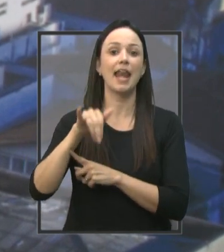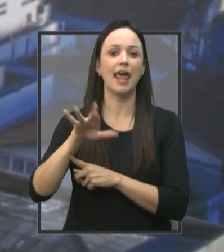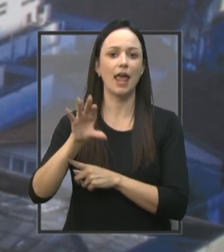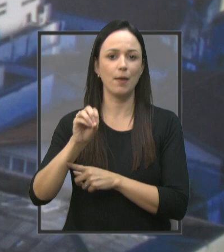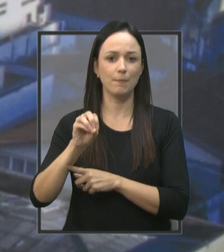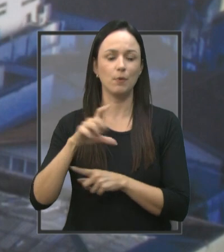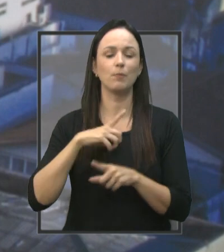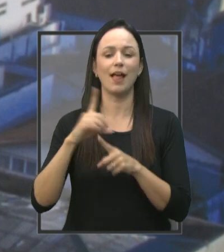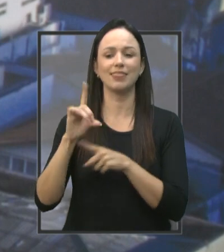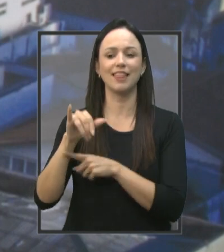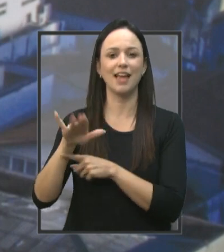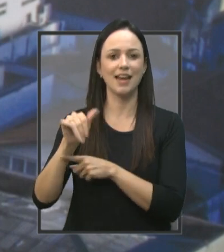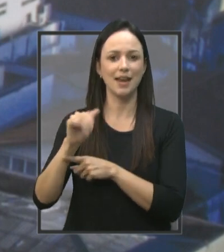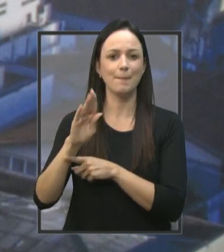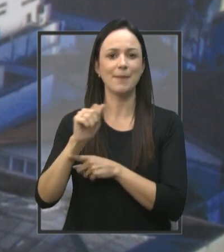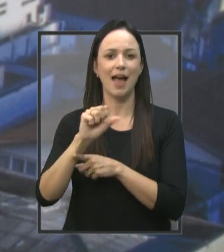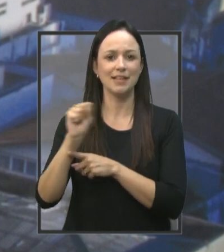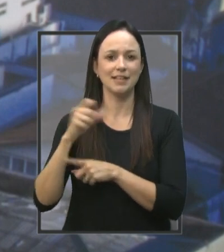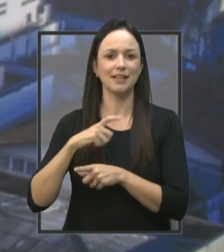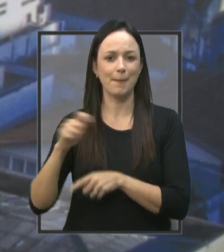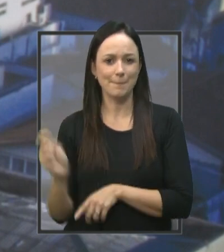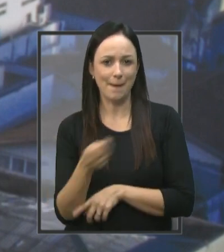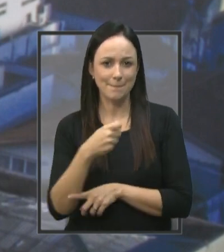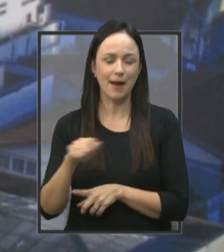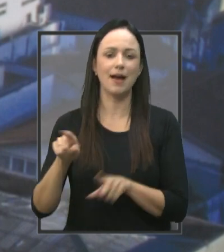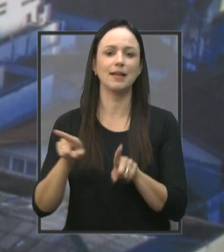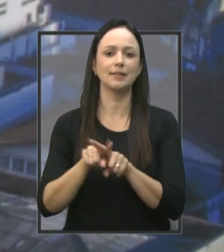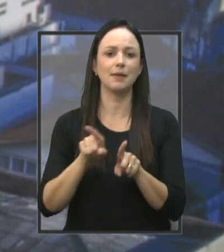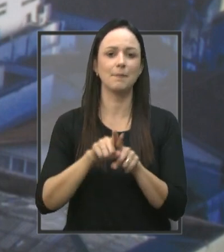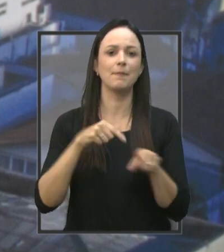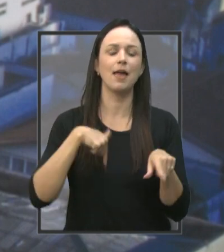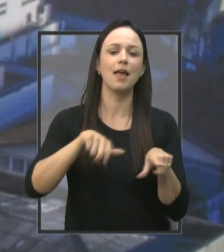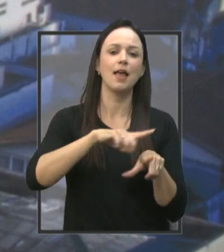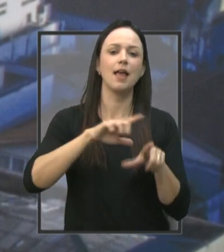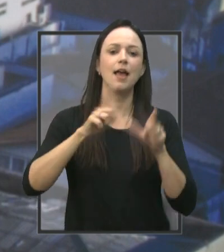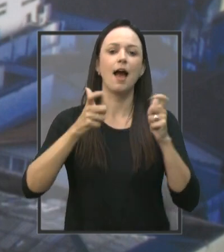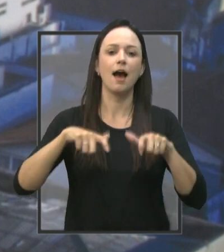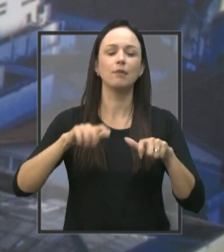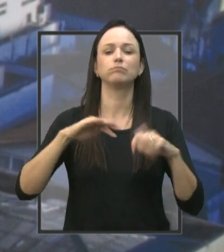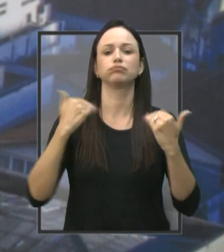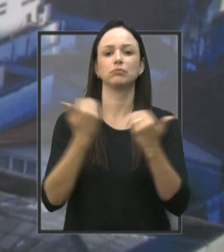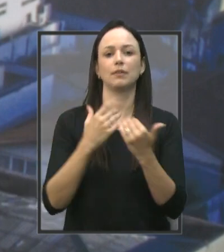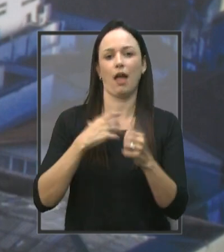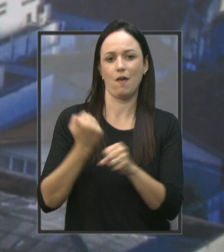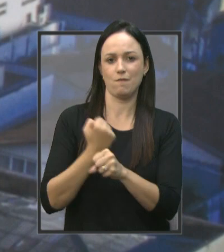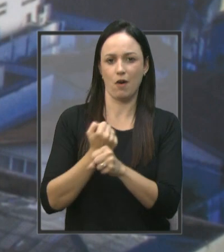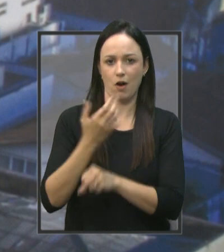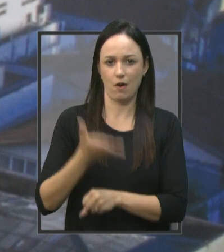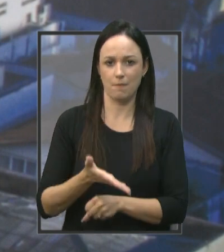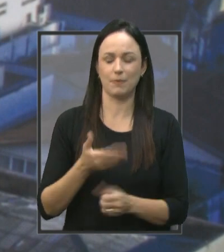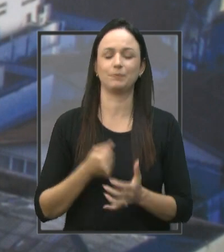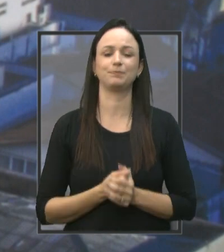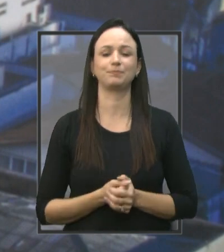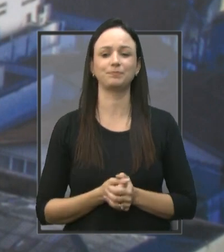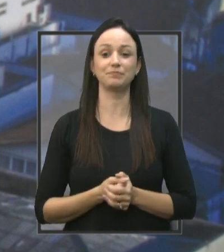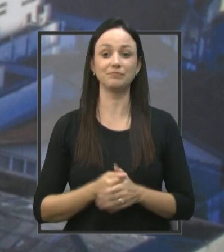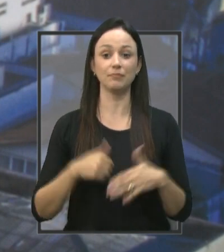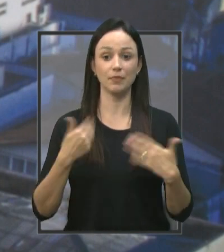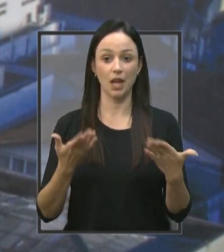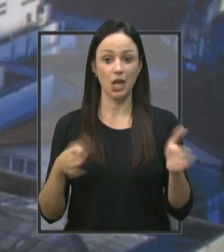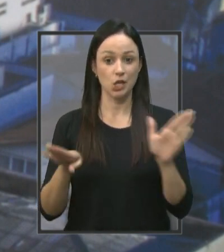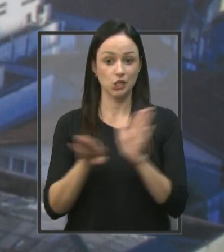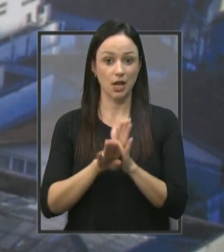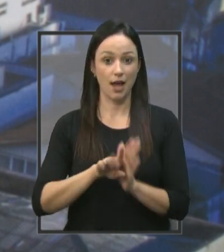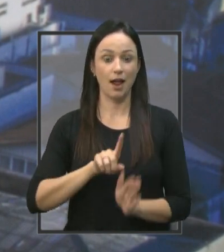municipal, que está em reforma E quando nós chegamos lá, nós tivemos a